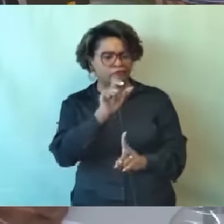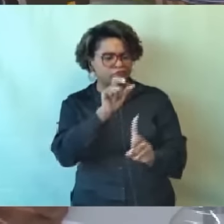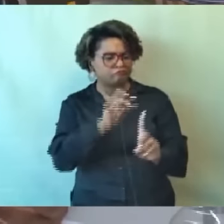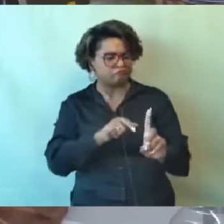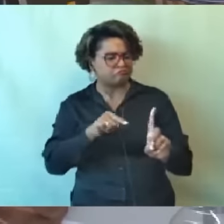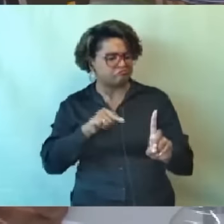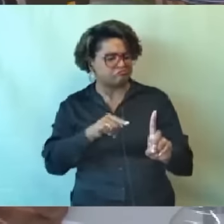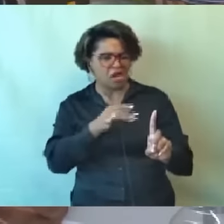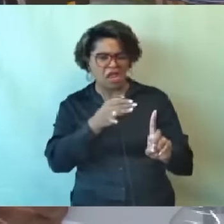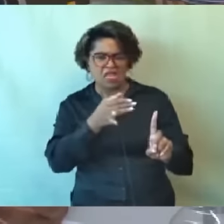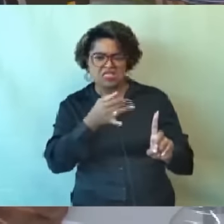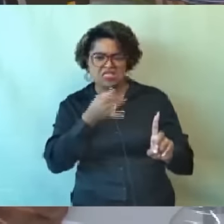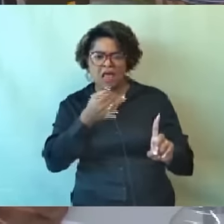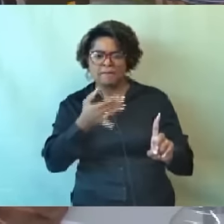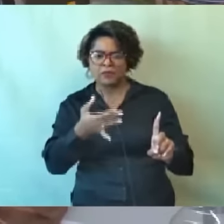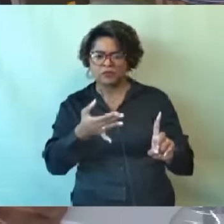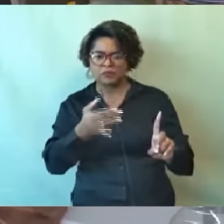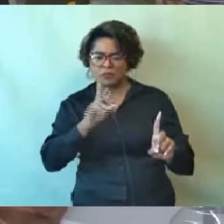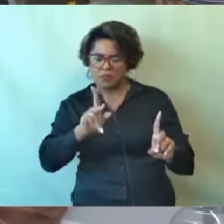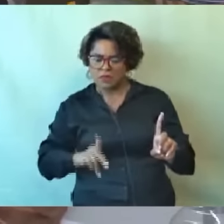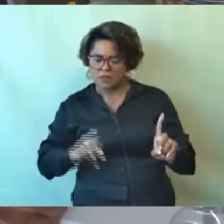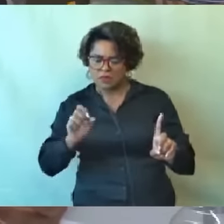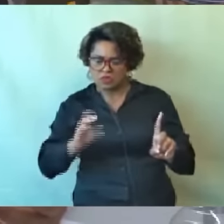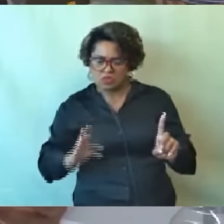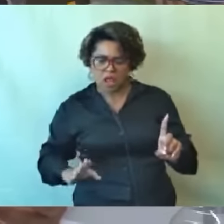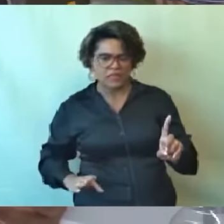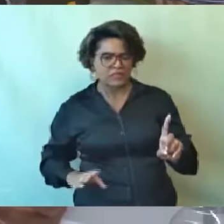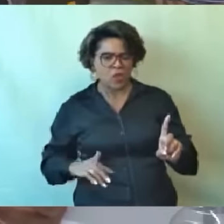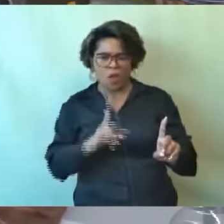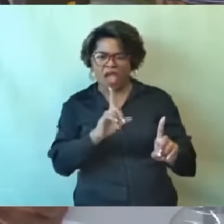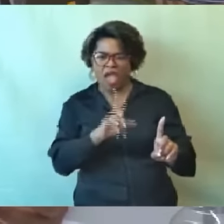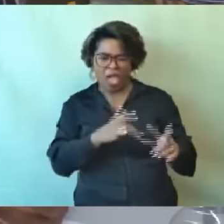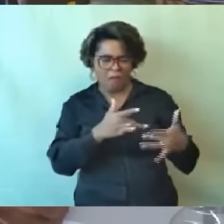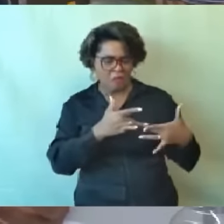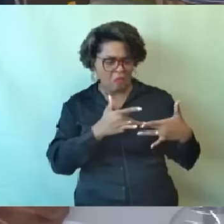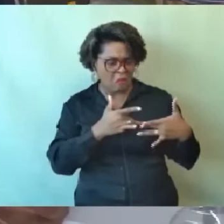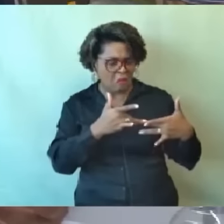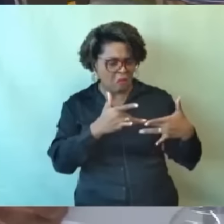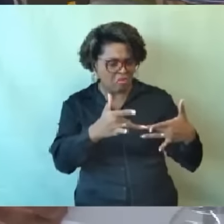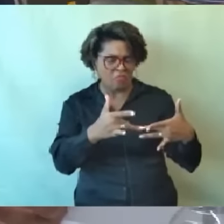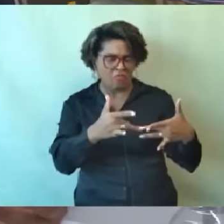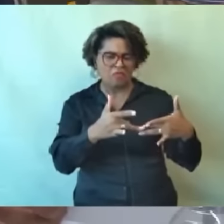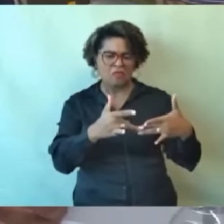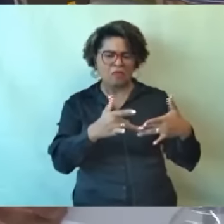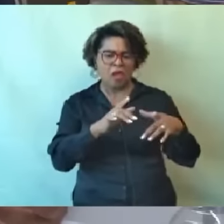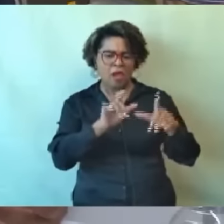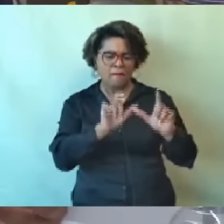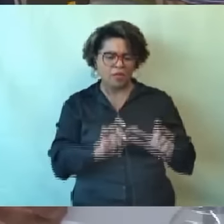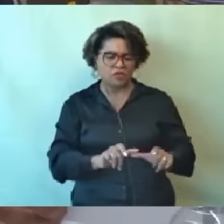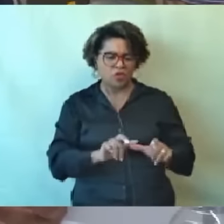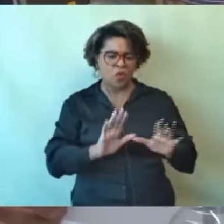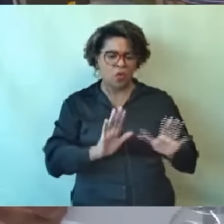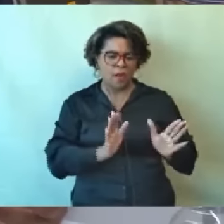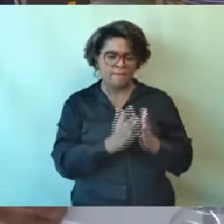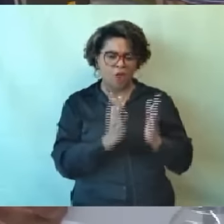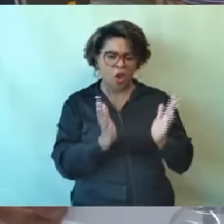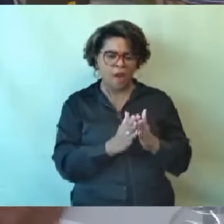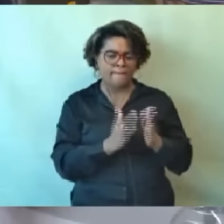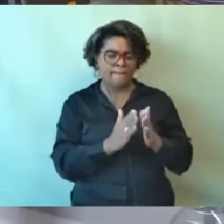dedicação ao pobre e ao outro, a exemplo do que Jesus Cristo fez quando passou pela terra.